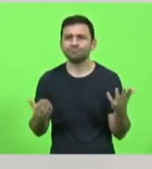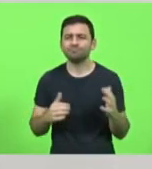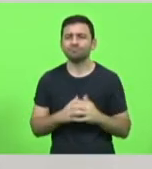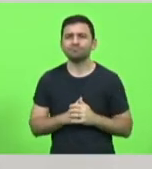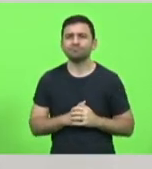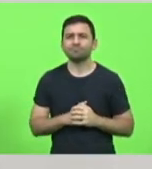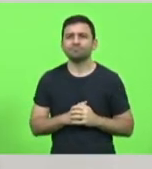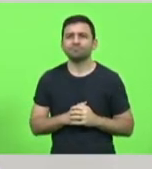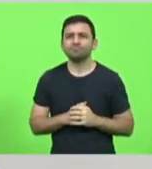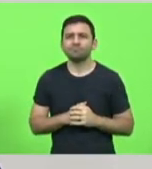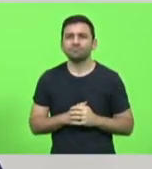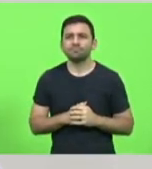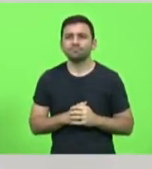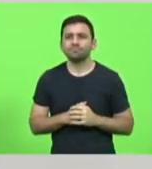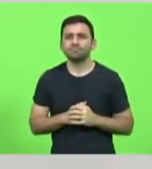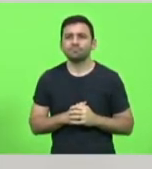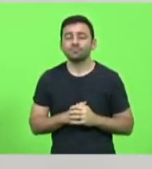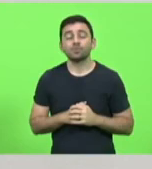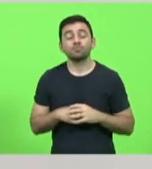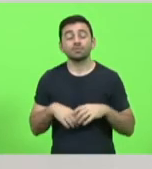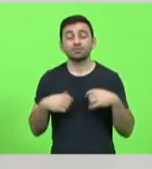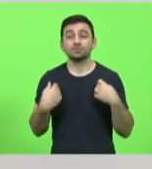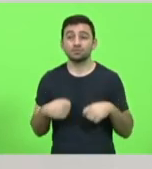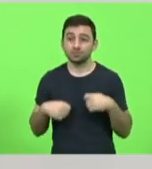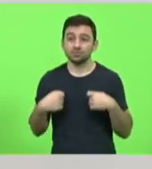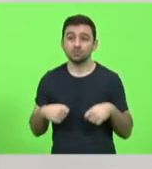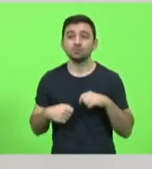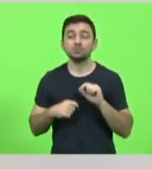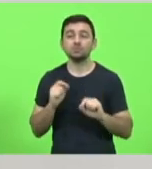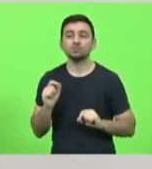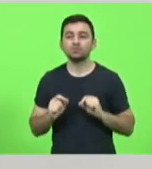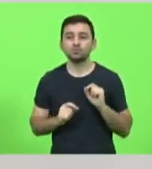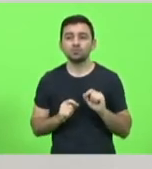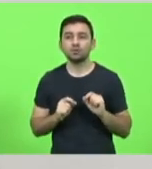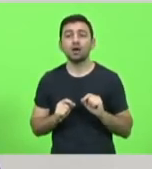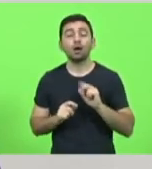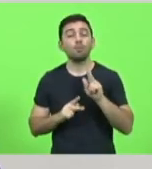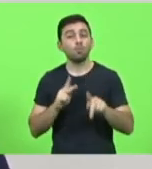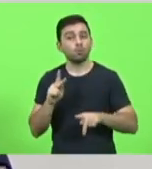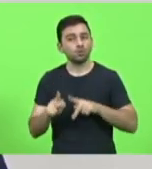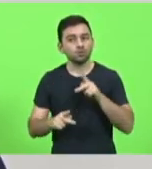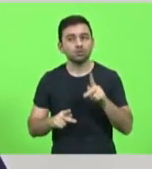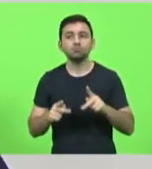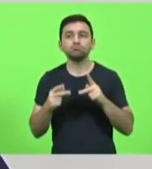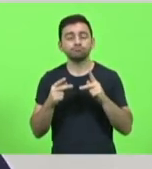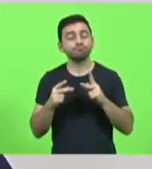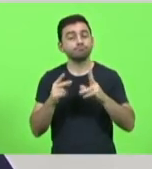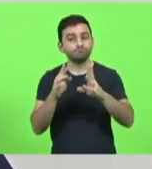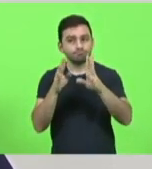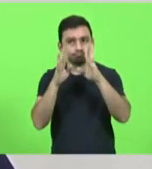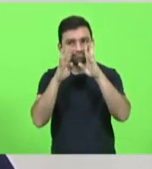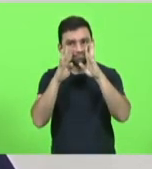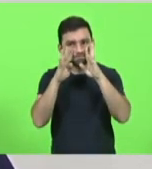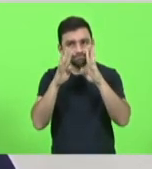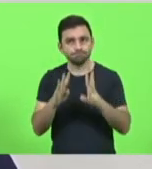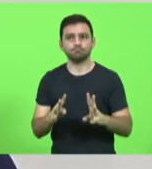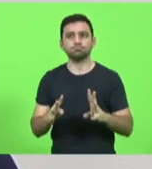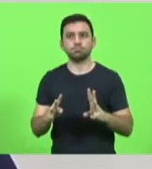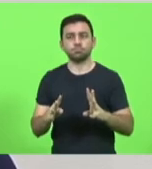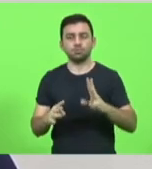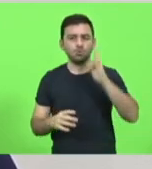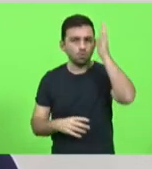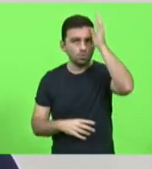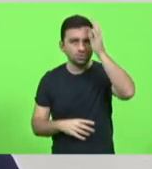Então, é preciso que a população tome consciência da